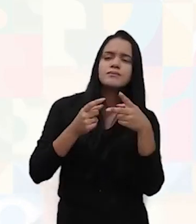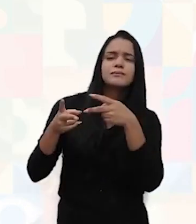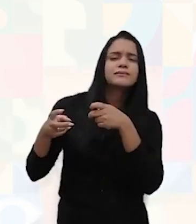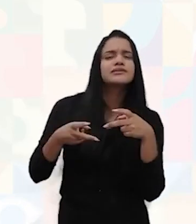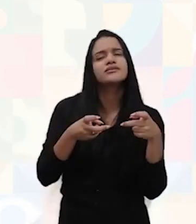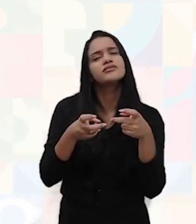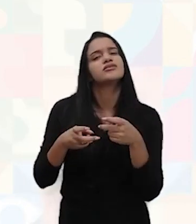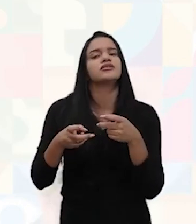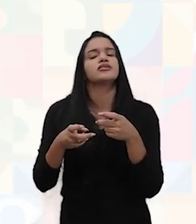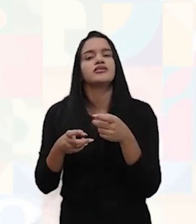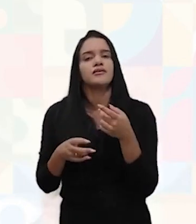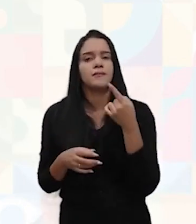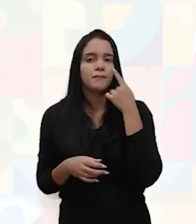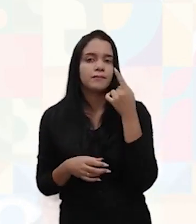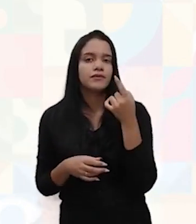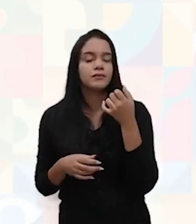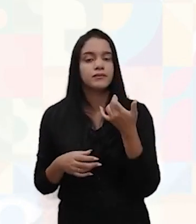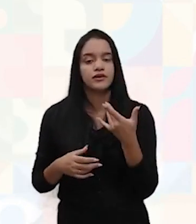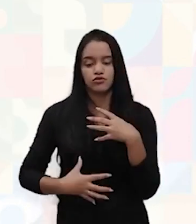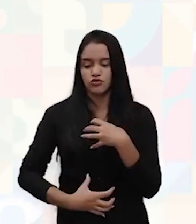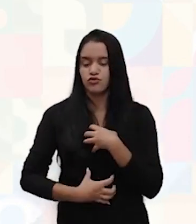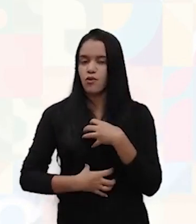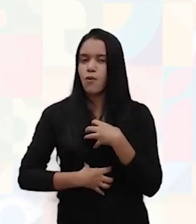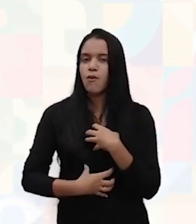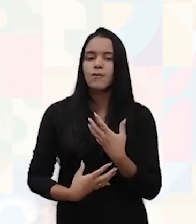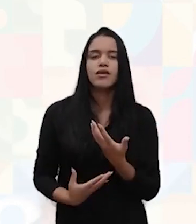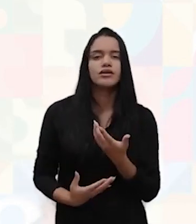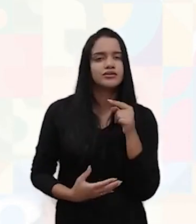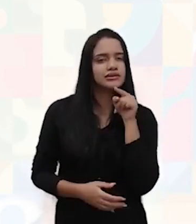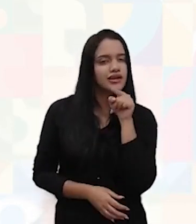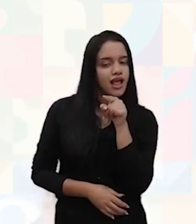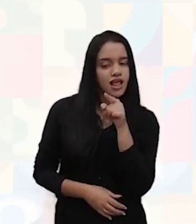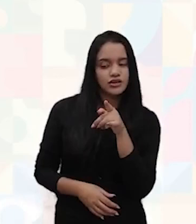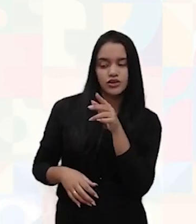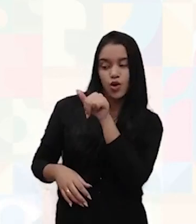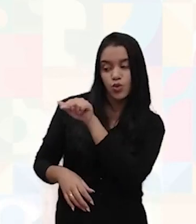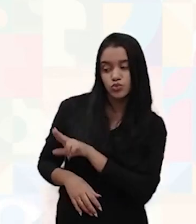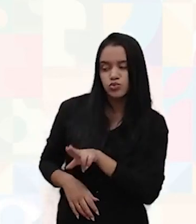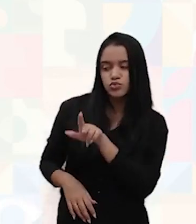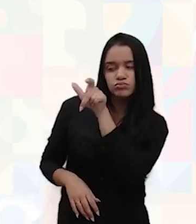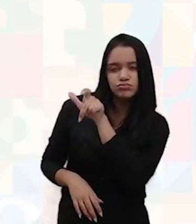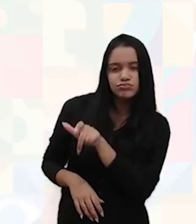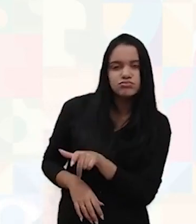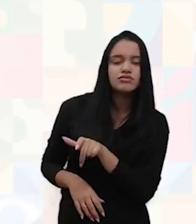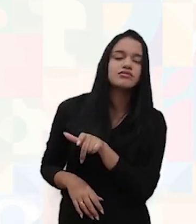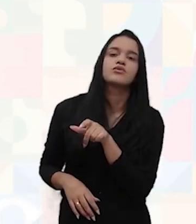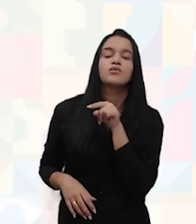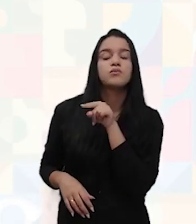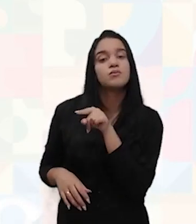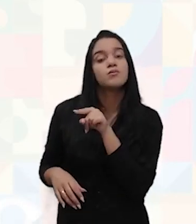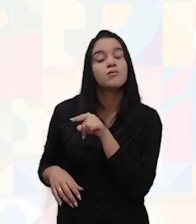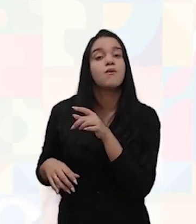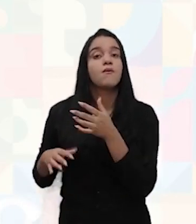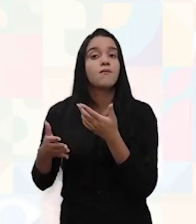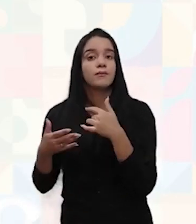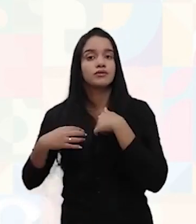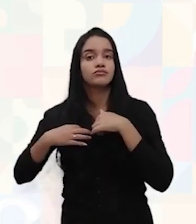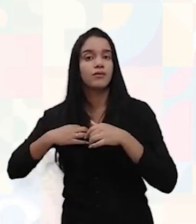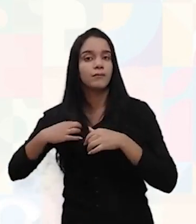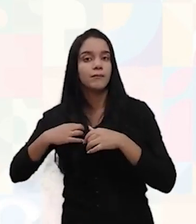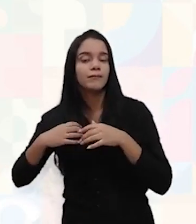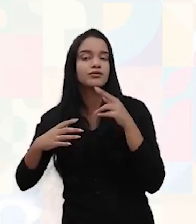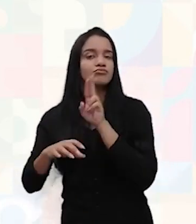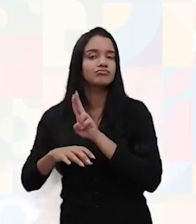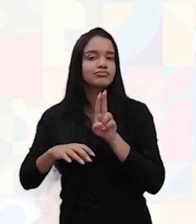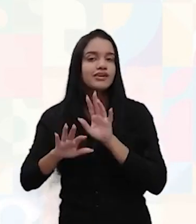vestido de determinada forma, vai dizer assim, eita, ele está com a blusa X, ele está com a calça Y. Então,